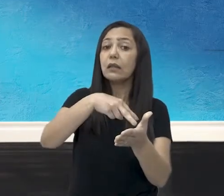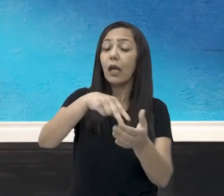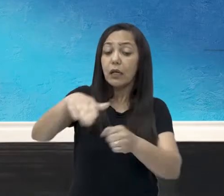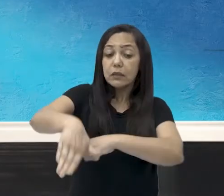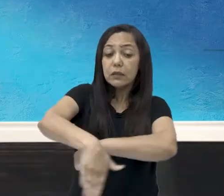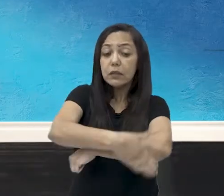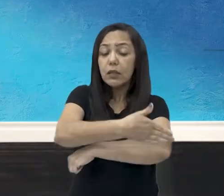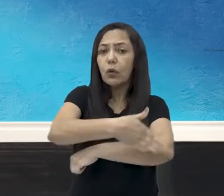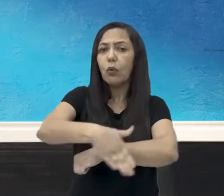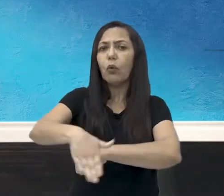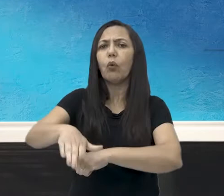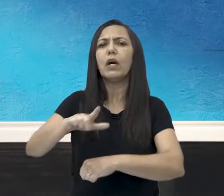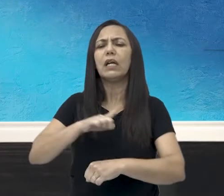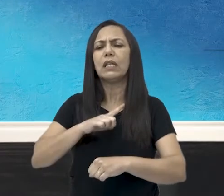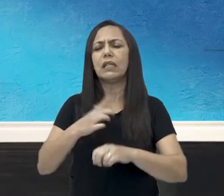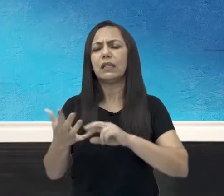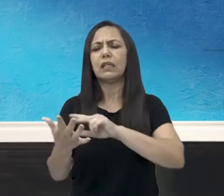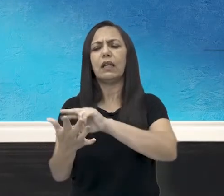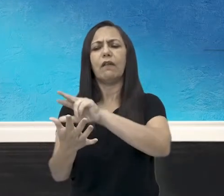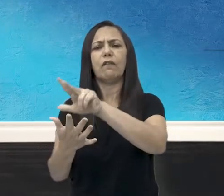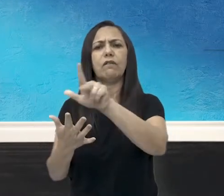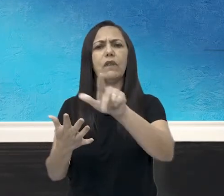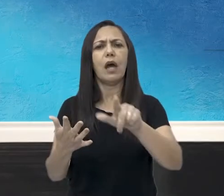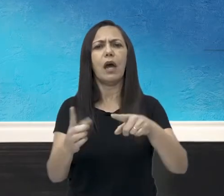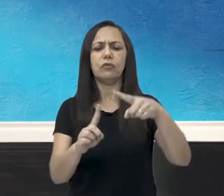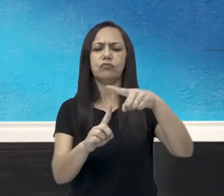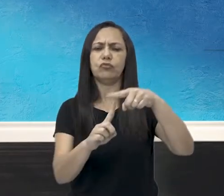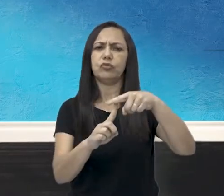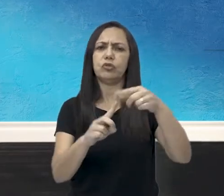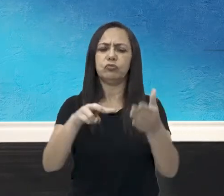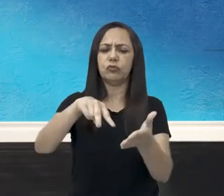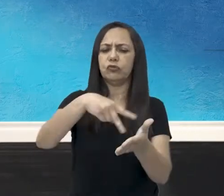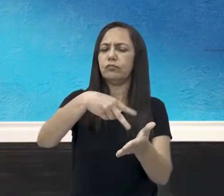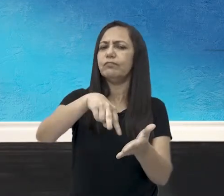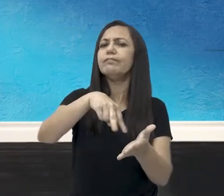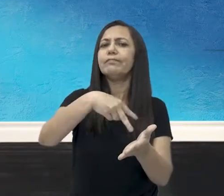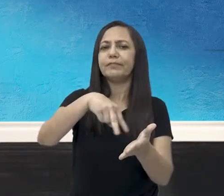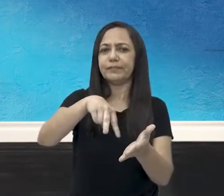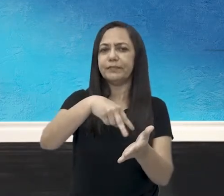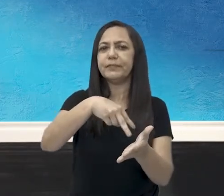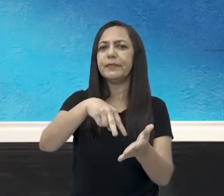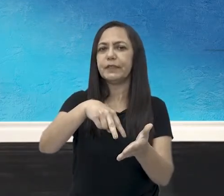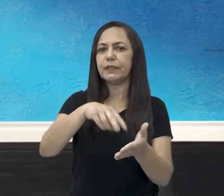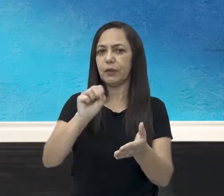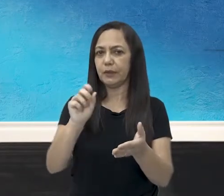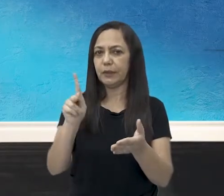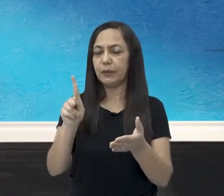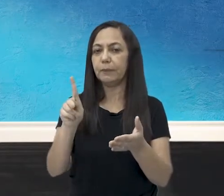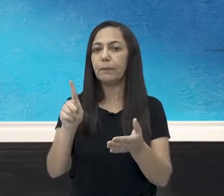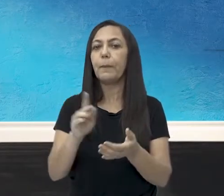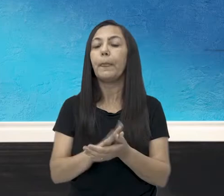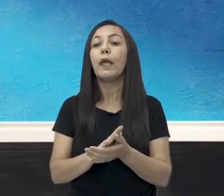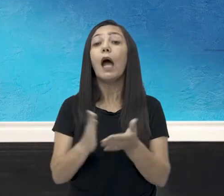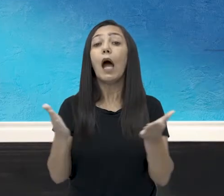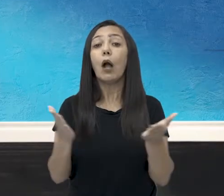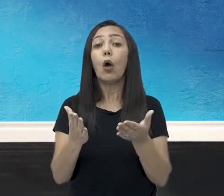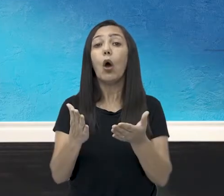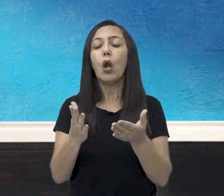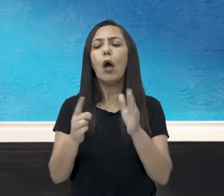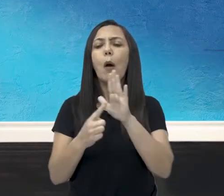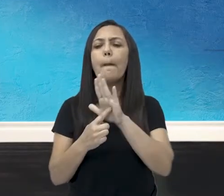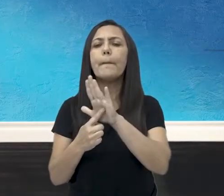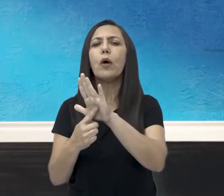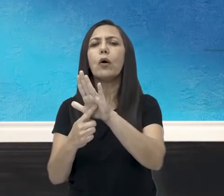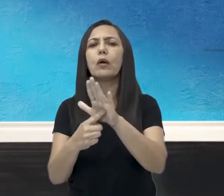engloba vários estilos de dança, tá certo? E aí, a gente vai ver